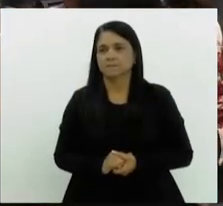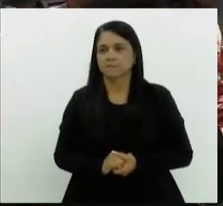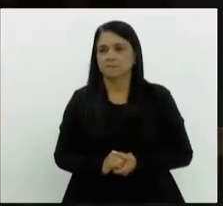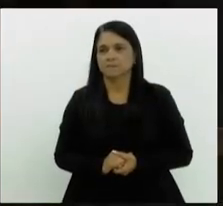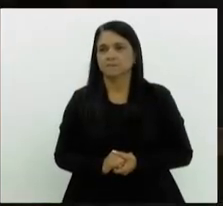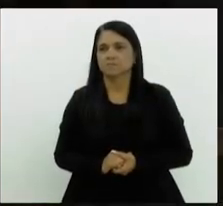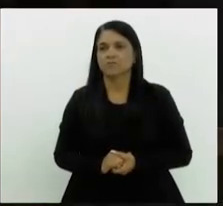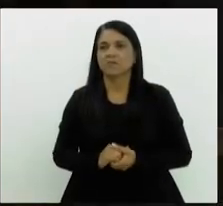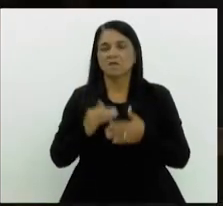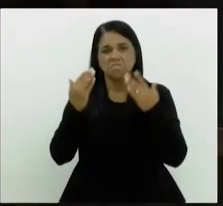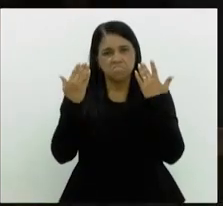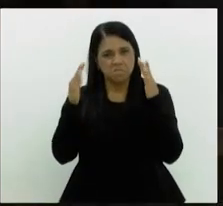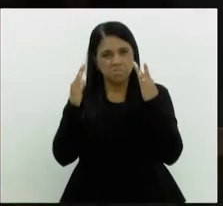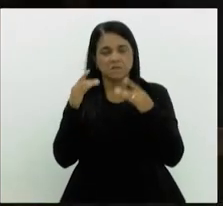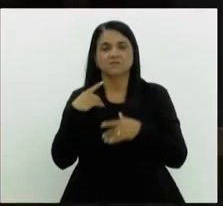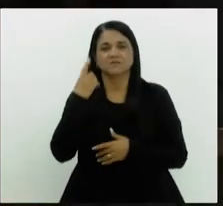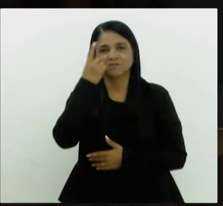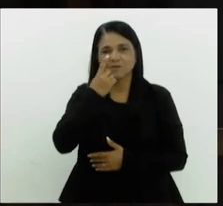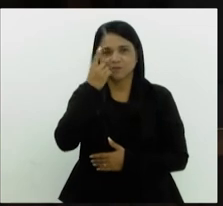Parabéns, o nosso autor.